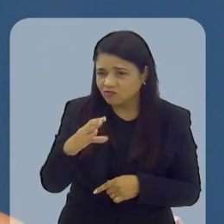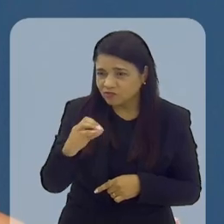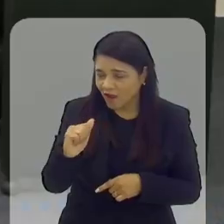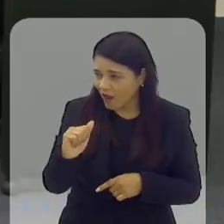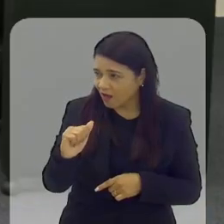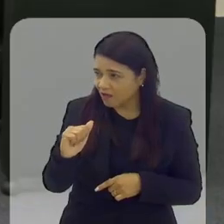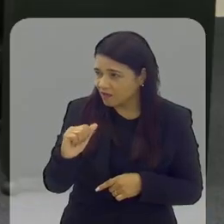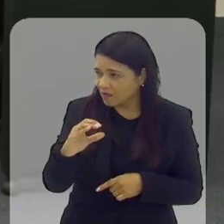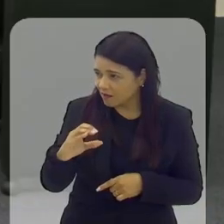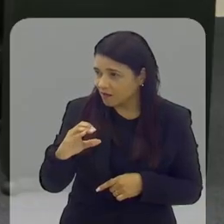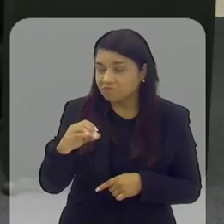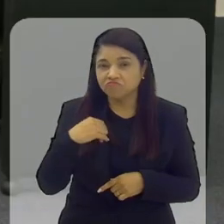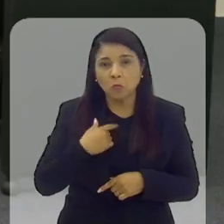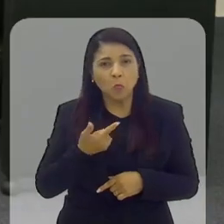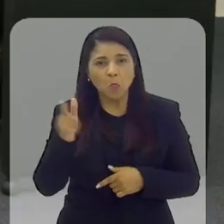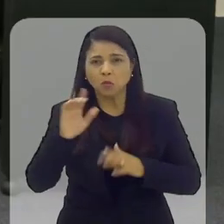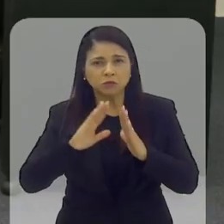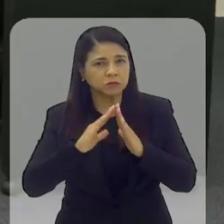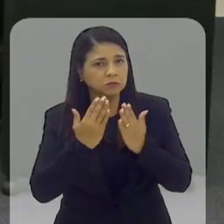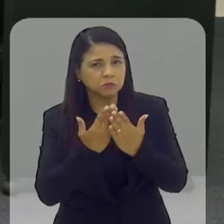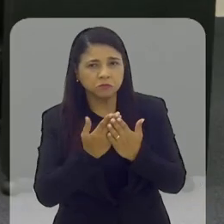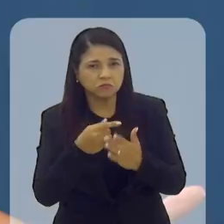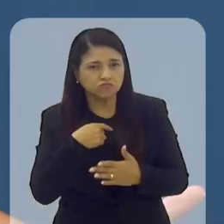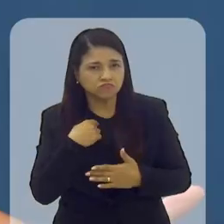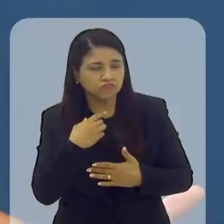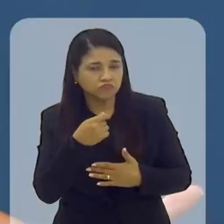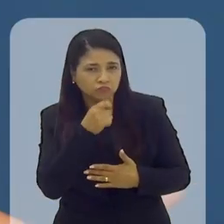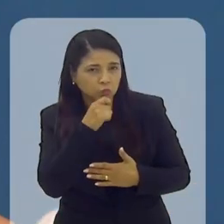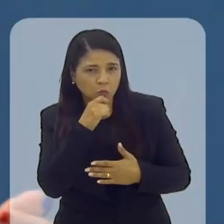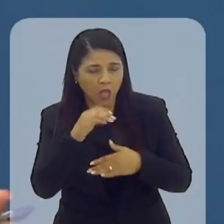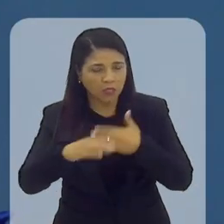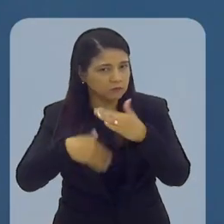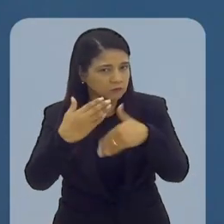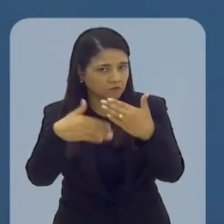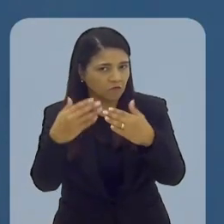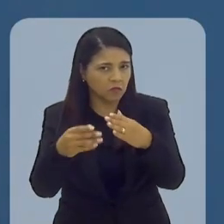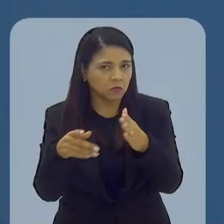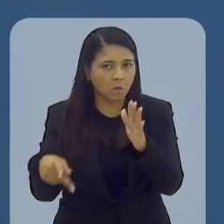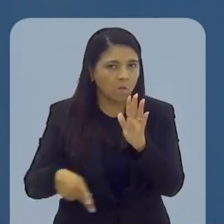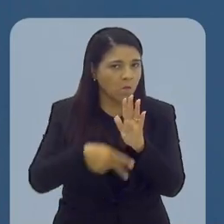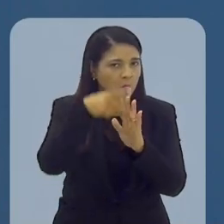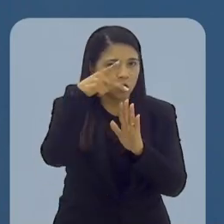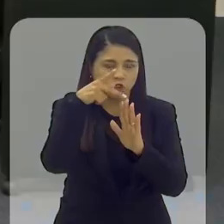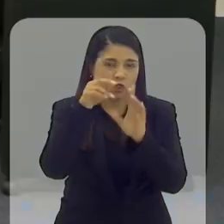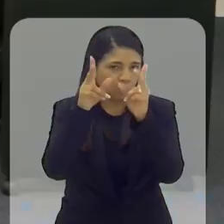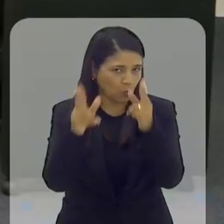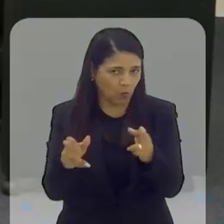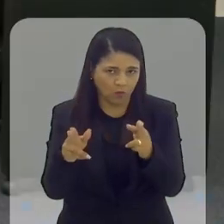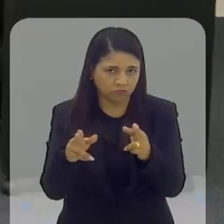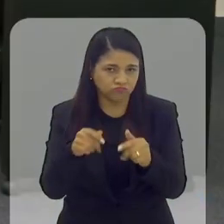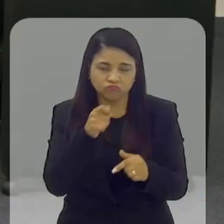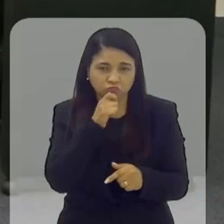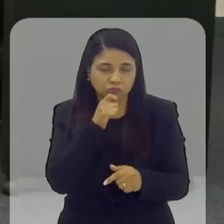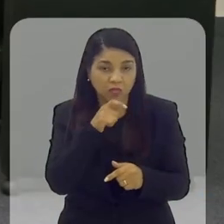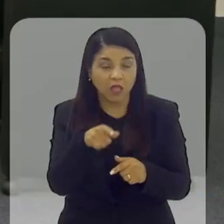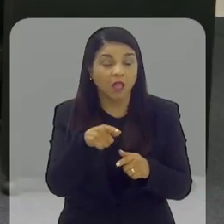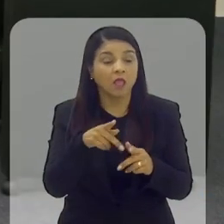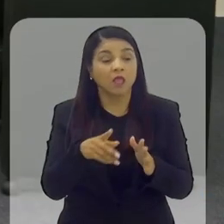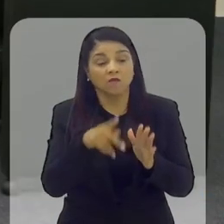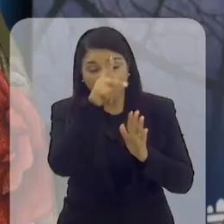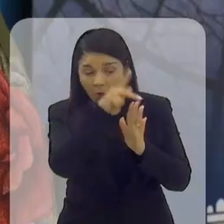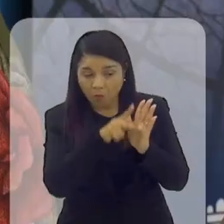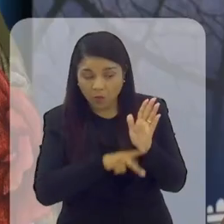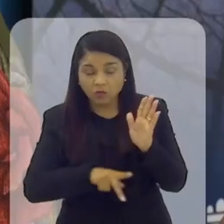Sim, Não existiam outras escolas desenvolvendo esse tipo de projeto. Ele foi considerado, foi